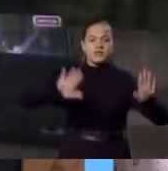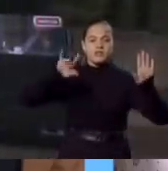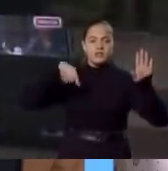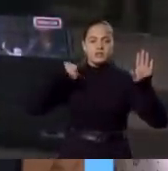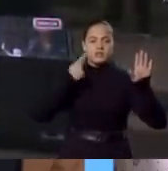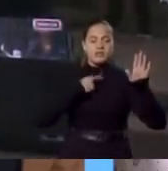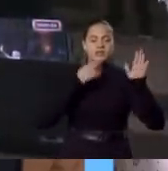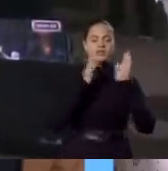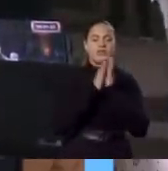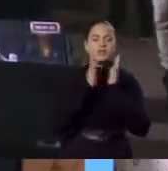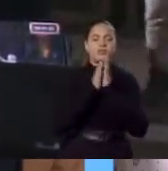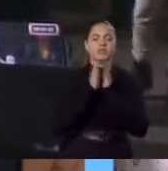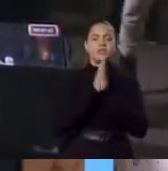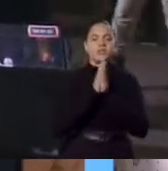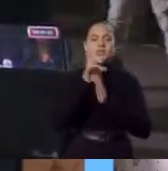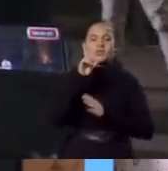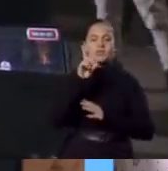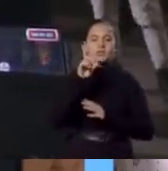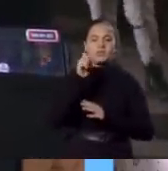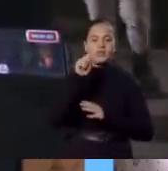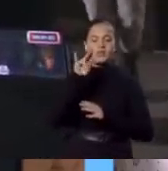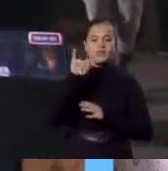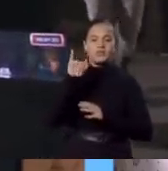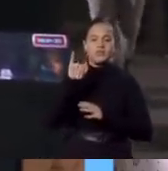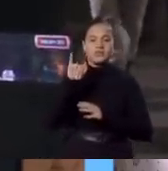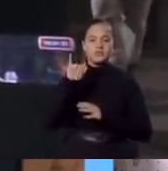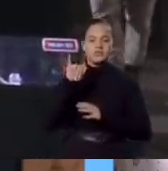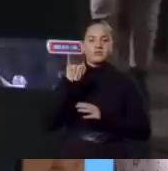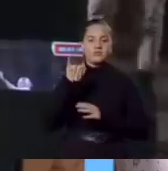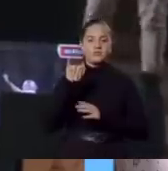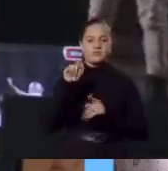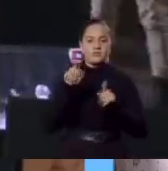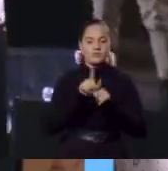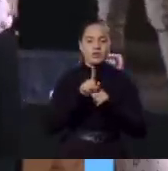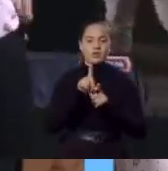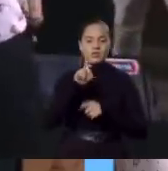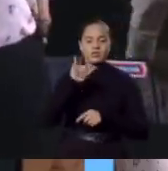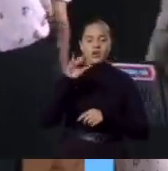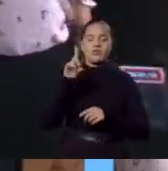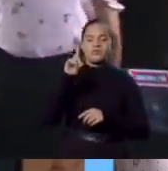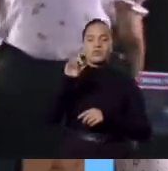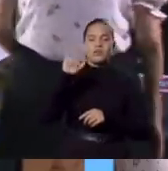nós vamos orar pelo Davi, pelo diácono Davi